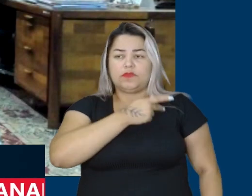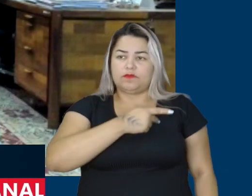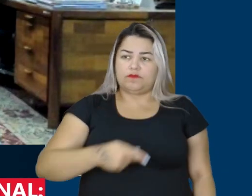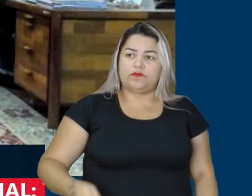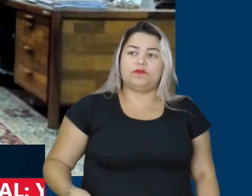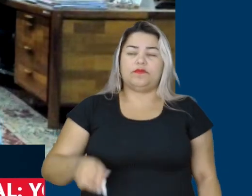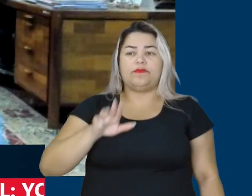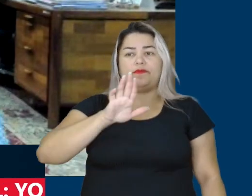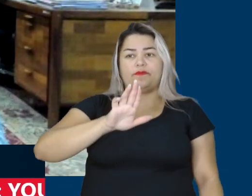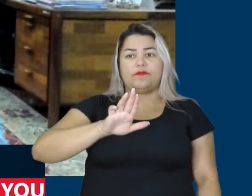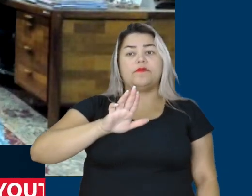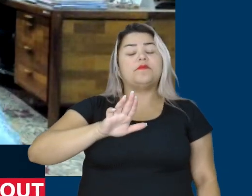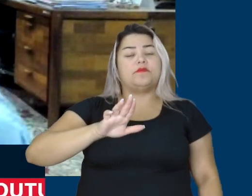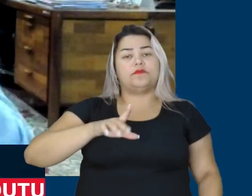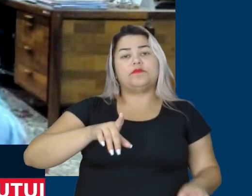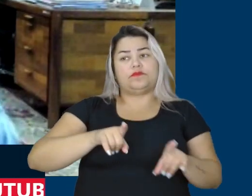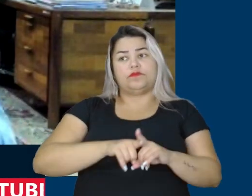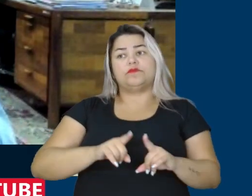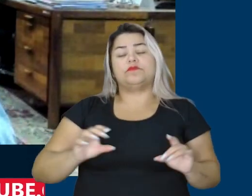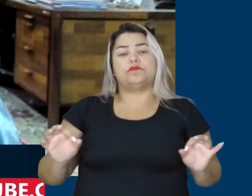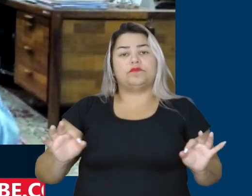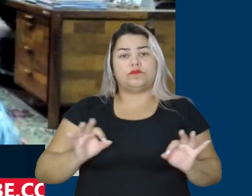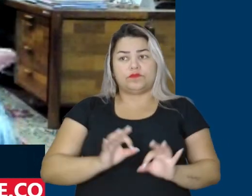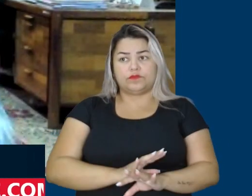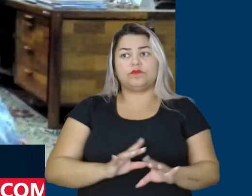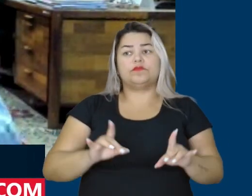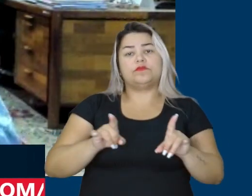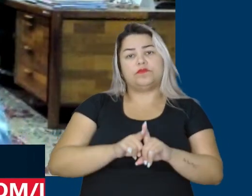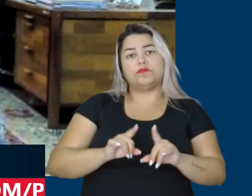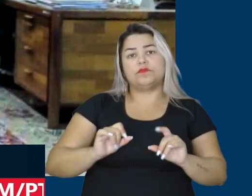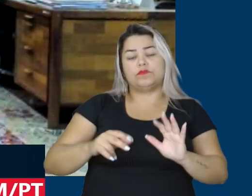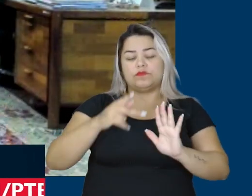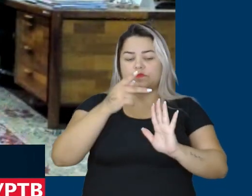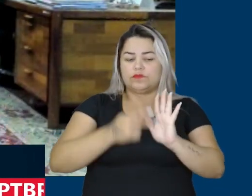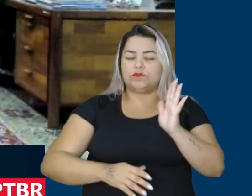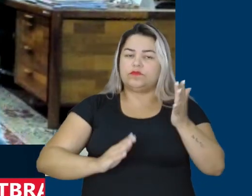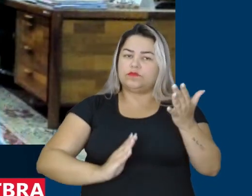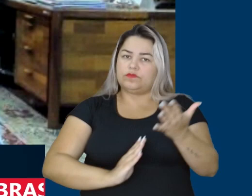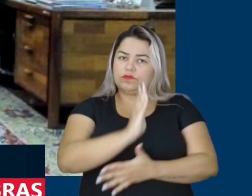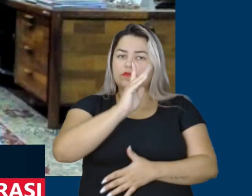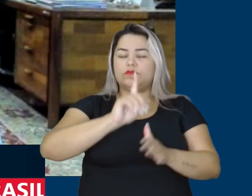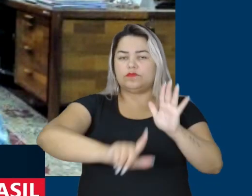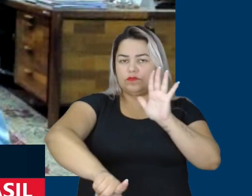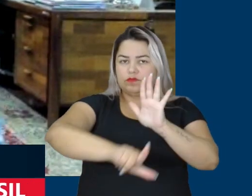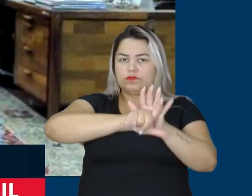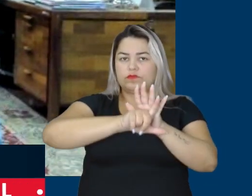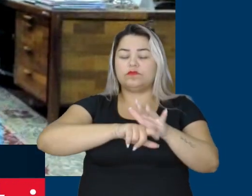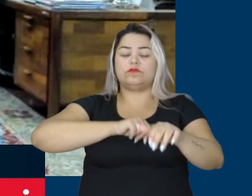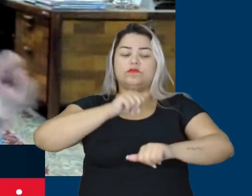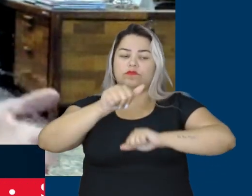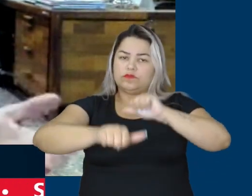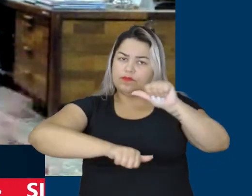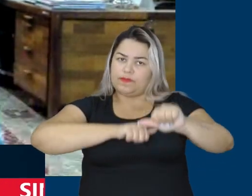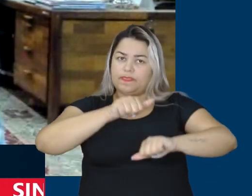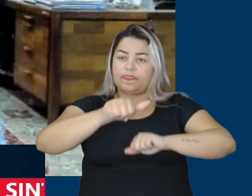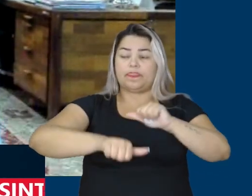para bater o martelo para transformar em lei, projeto de lei no que for lei e transformar